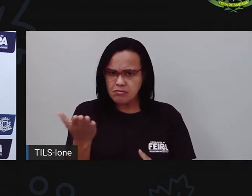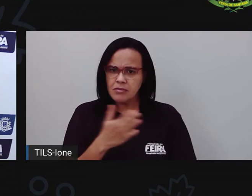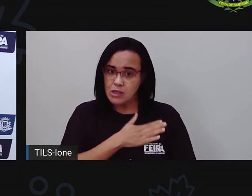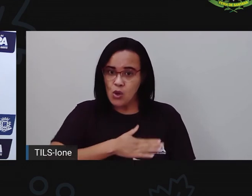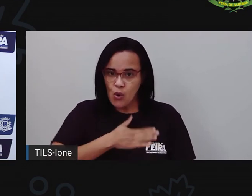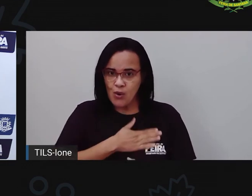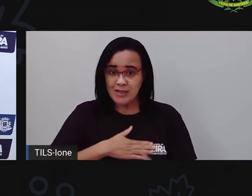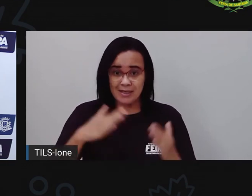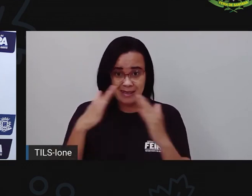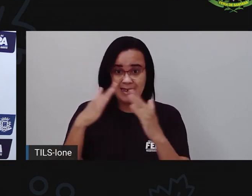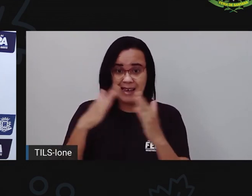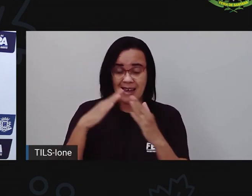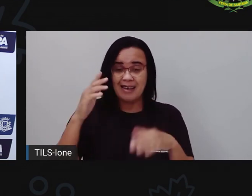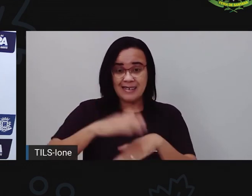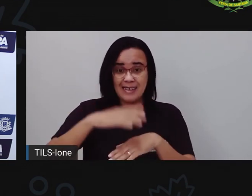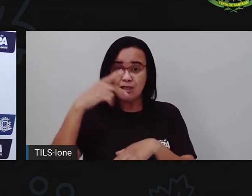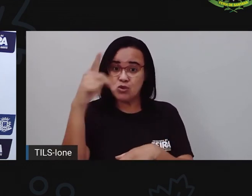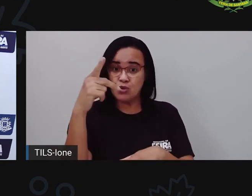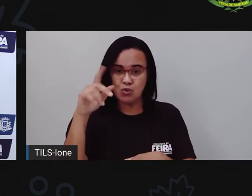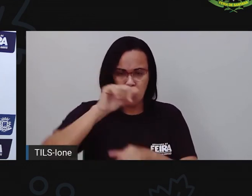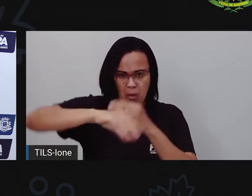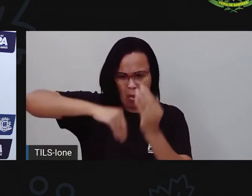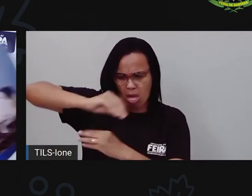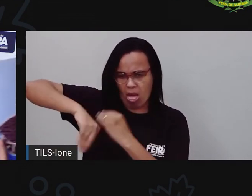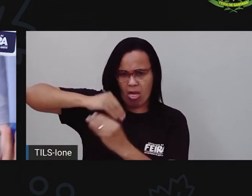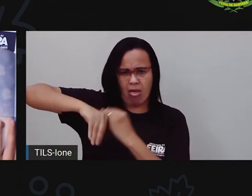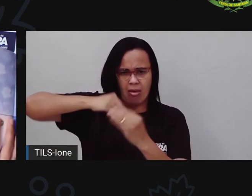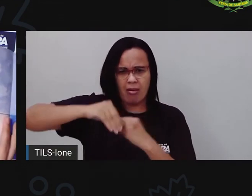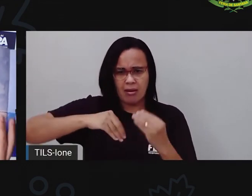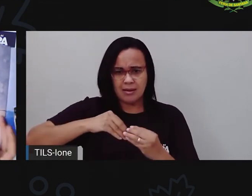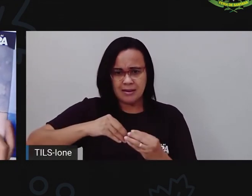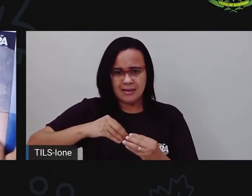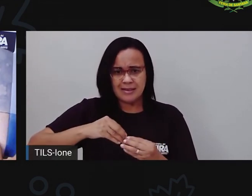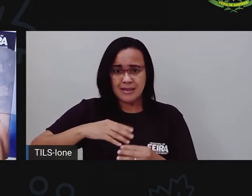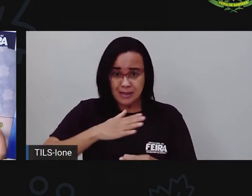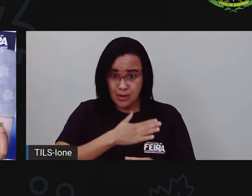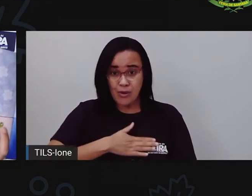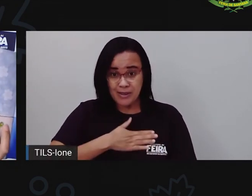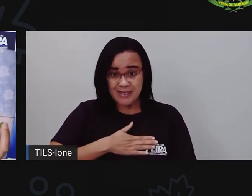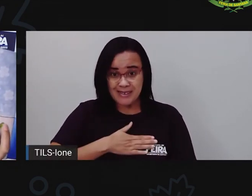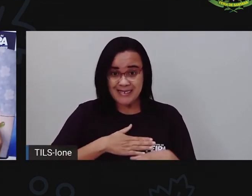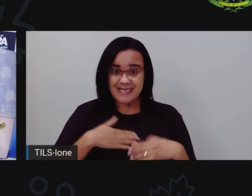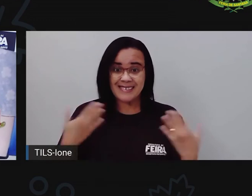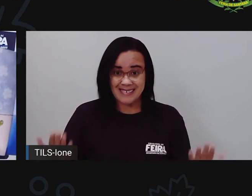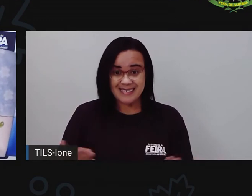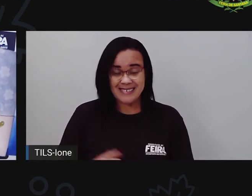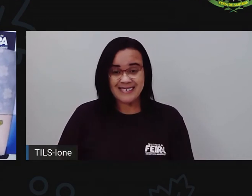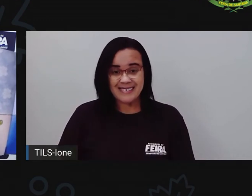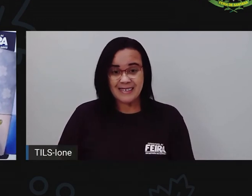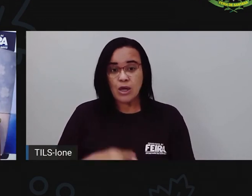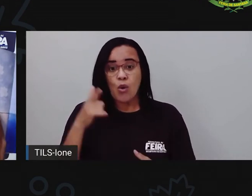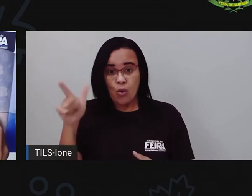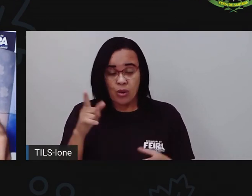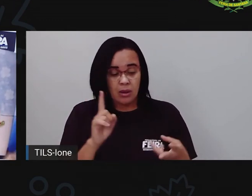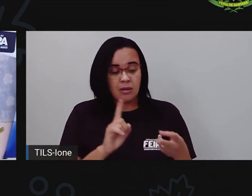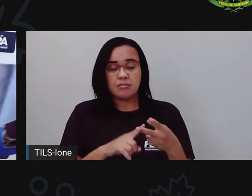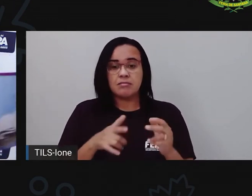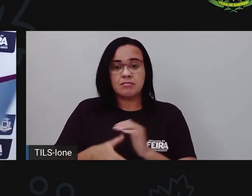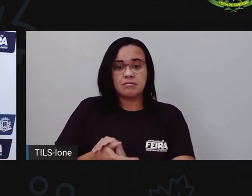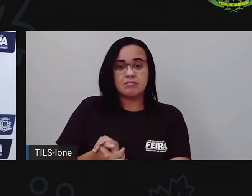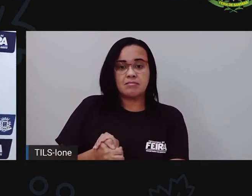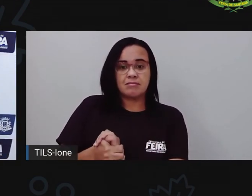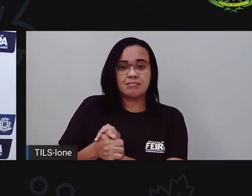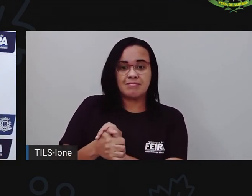Não, né? Então, outra coisa, ó. A tartaruga. A casinha dela, ó, é a